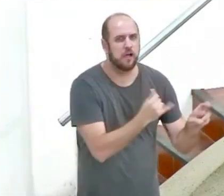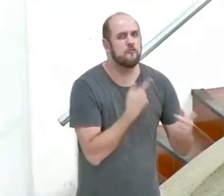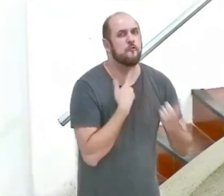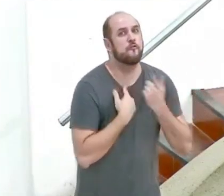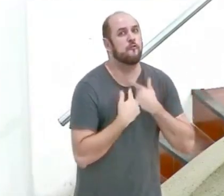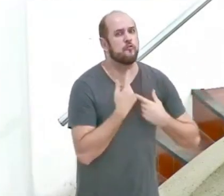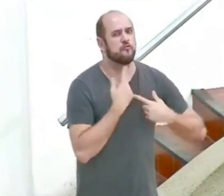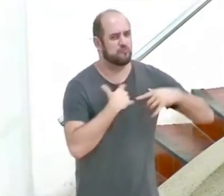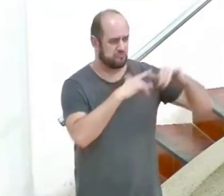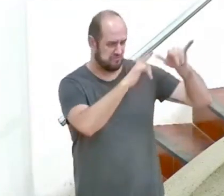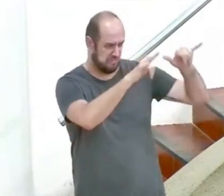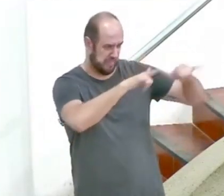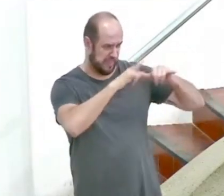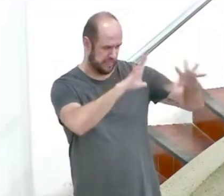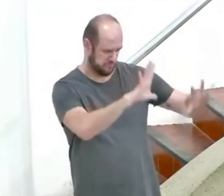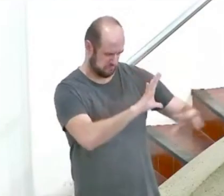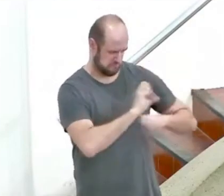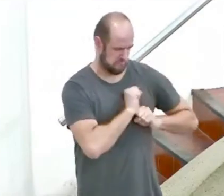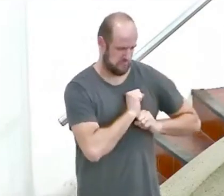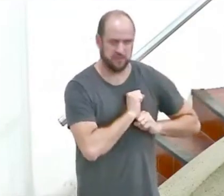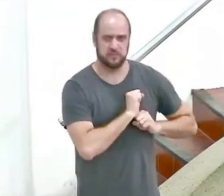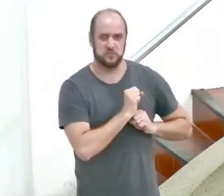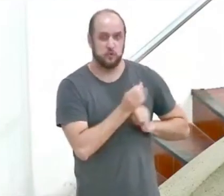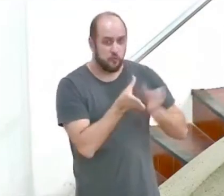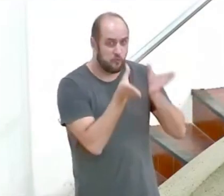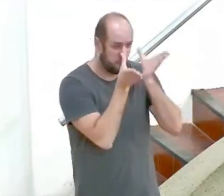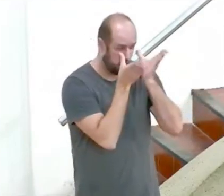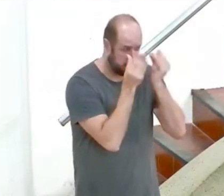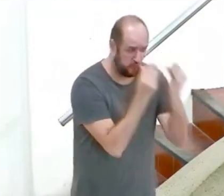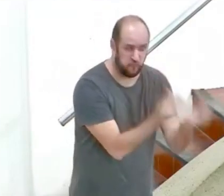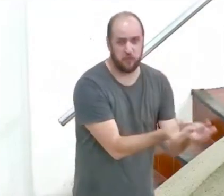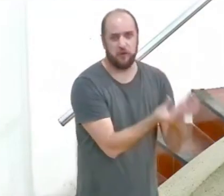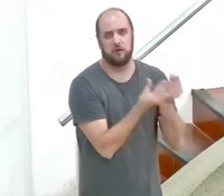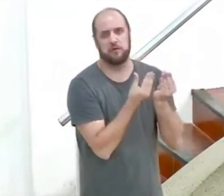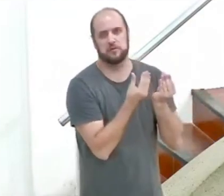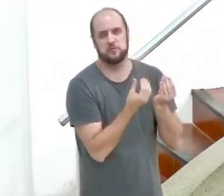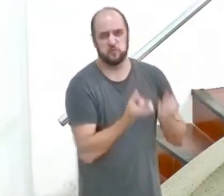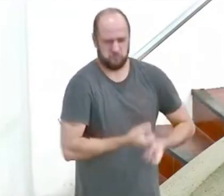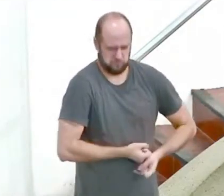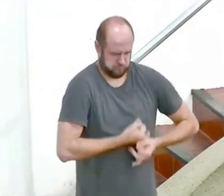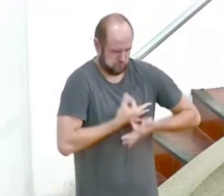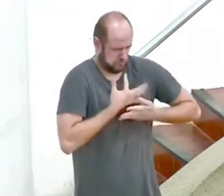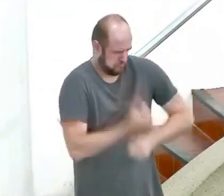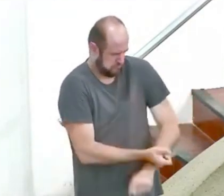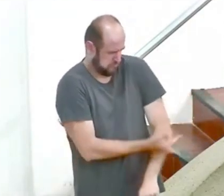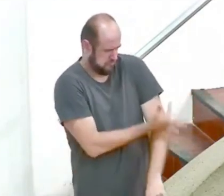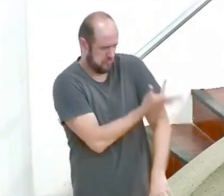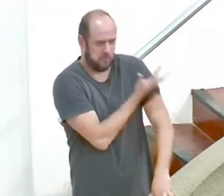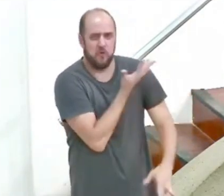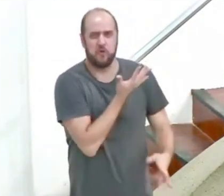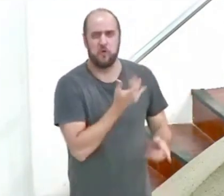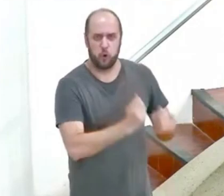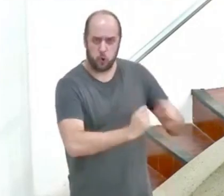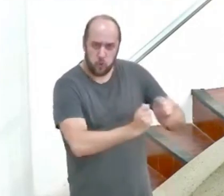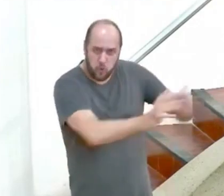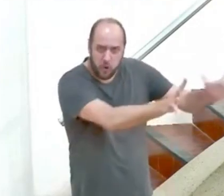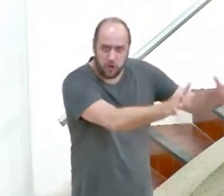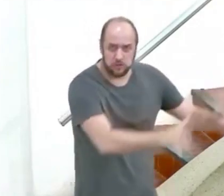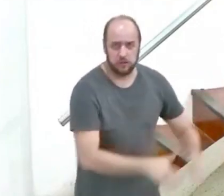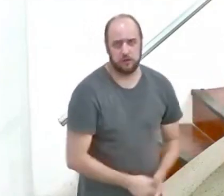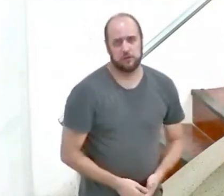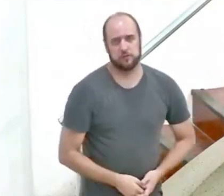de lascívia, uma paixão cobiçosa, fervente e incontrolada. Ela é a